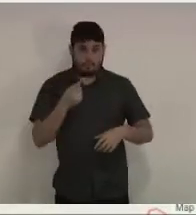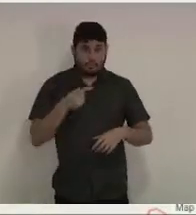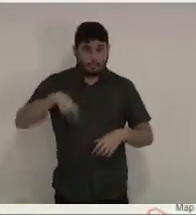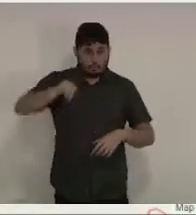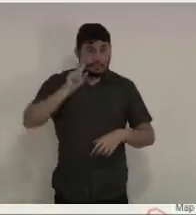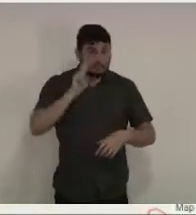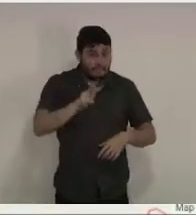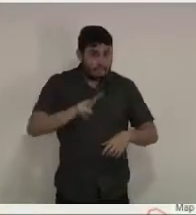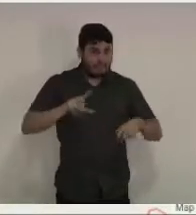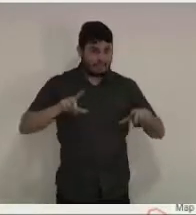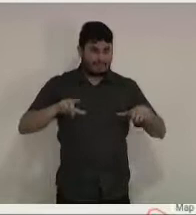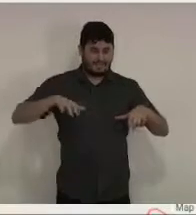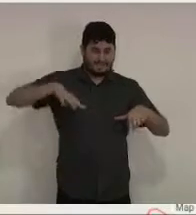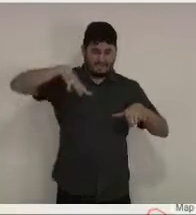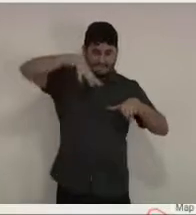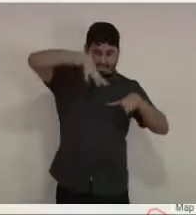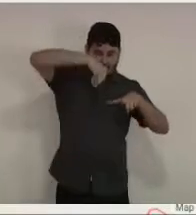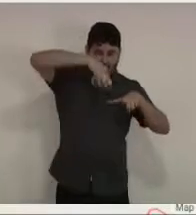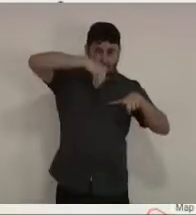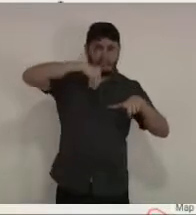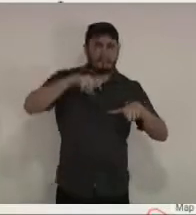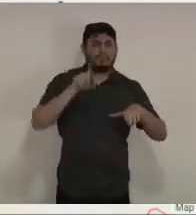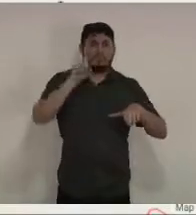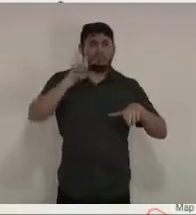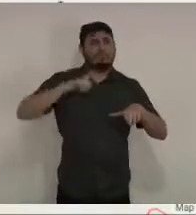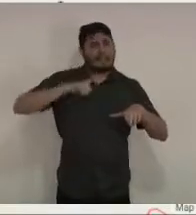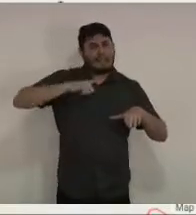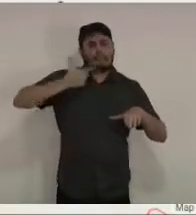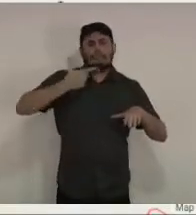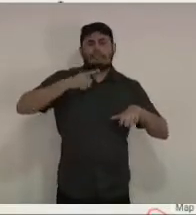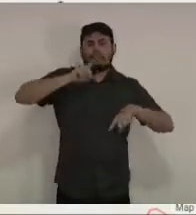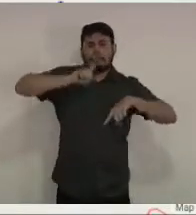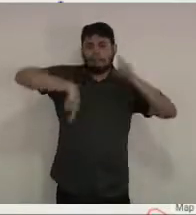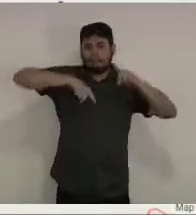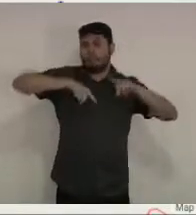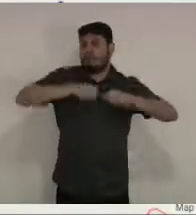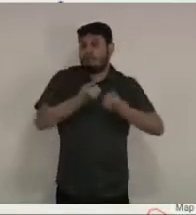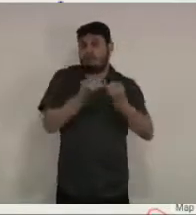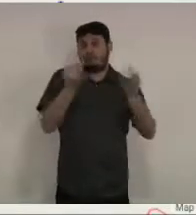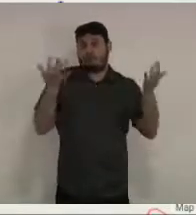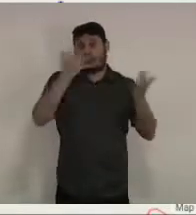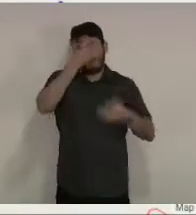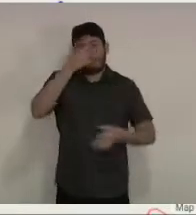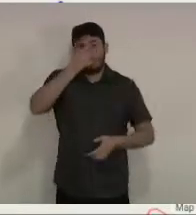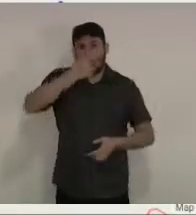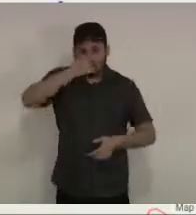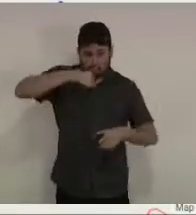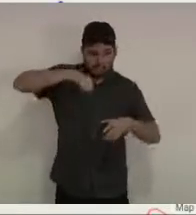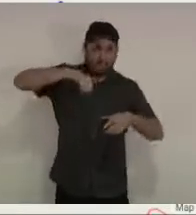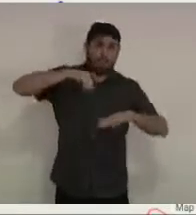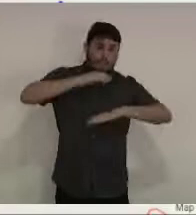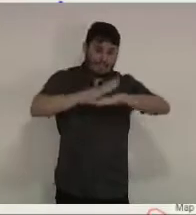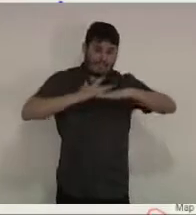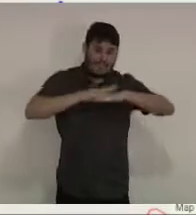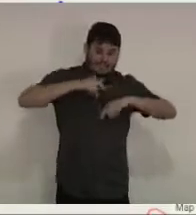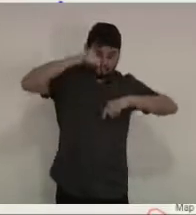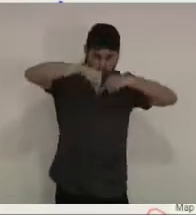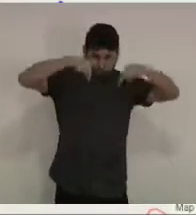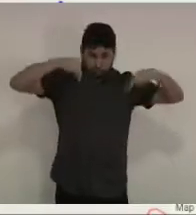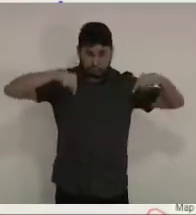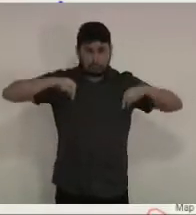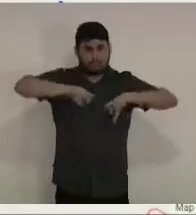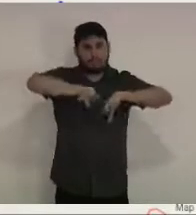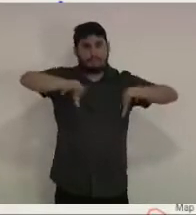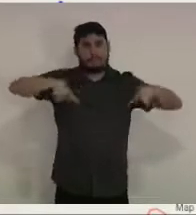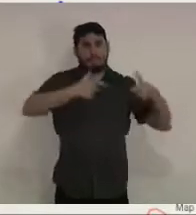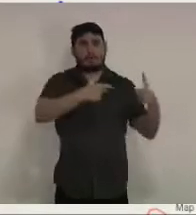em todo o nosso território. E aí a gente começa a ver a proliferação dessas síndromes gripais, consequentemente, dos casos